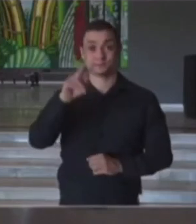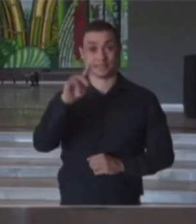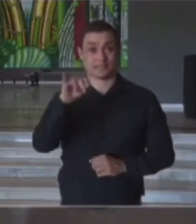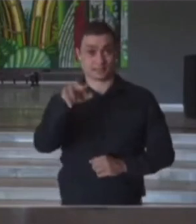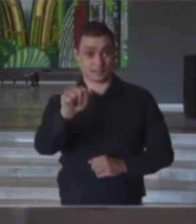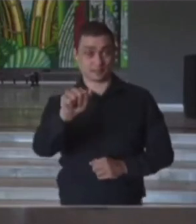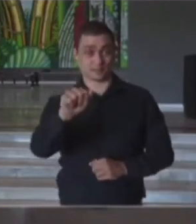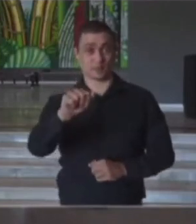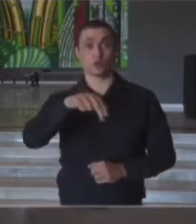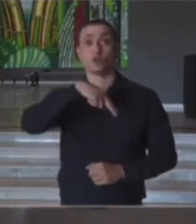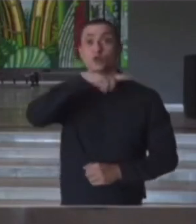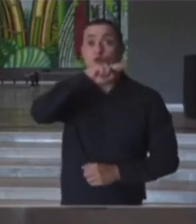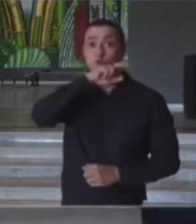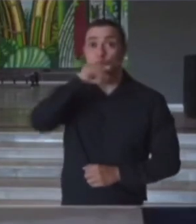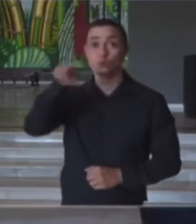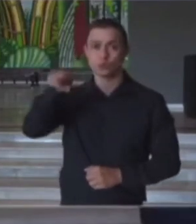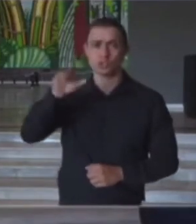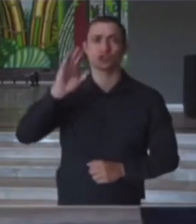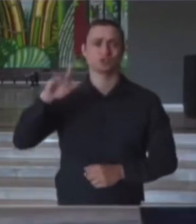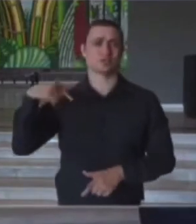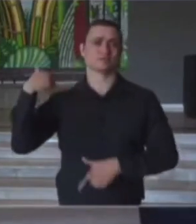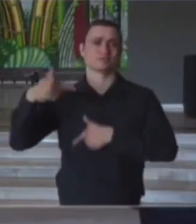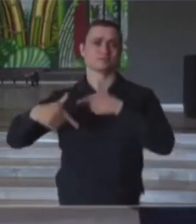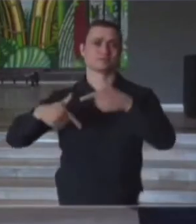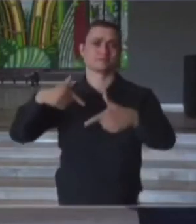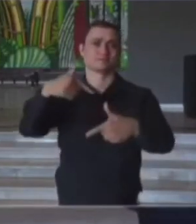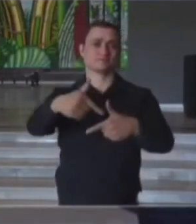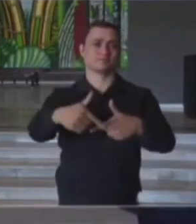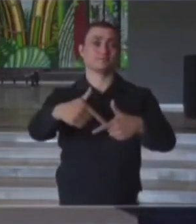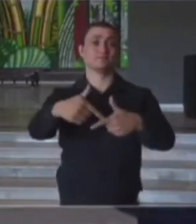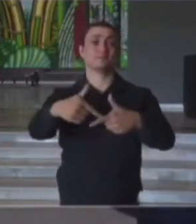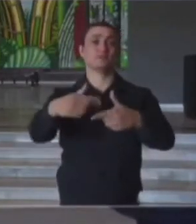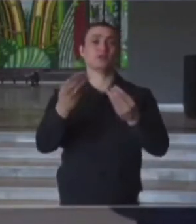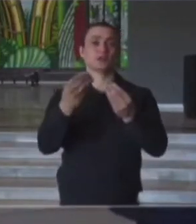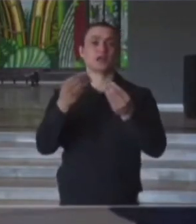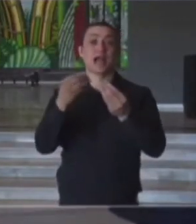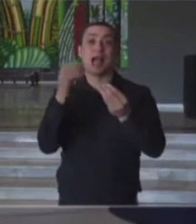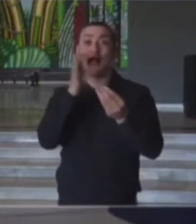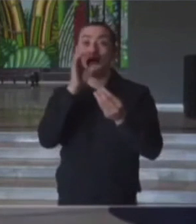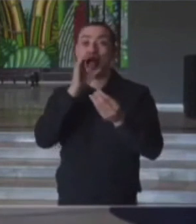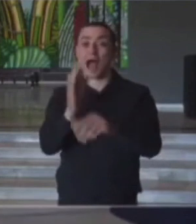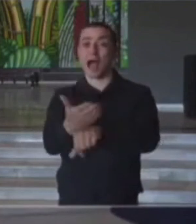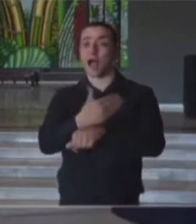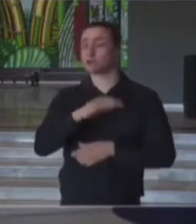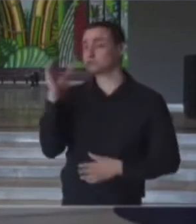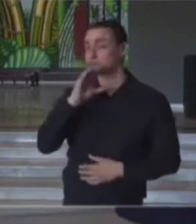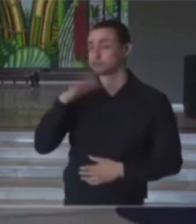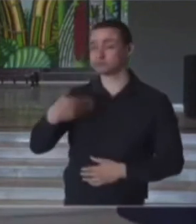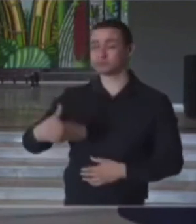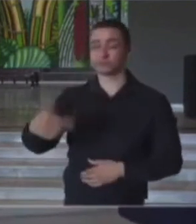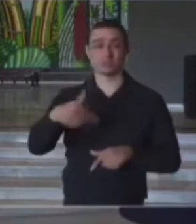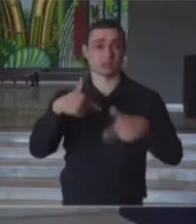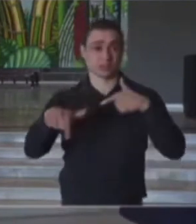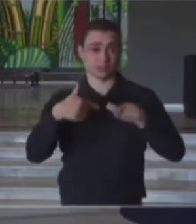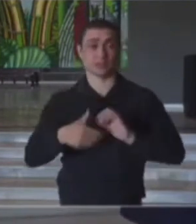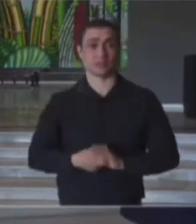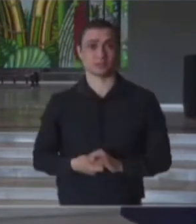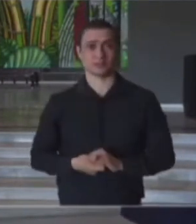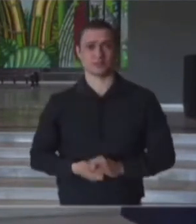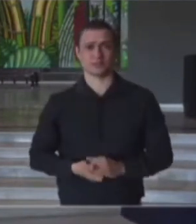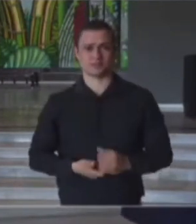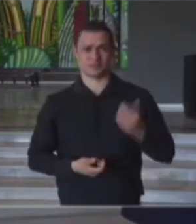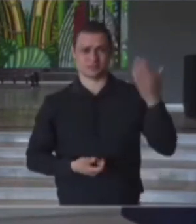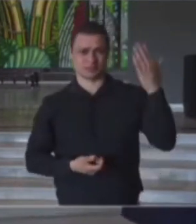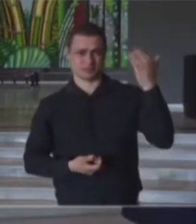O Butantan tem trabalhado com o senso de urgência do momento, desde o